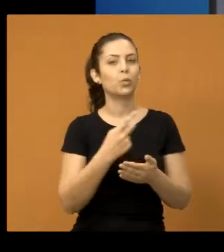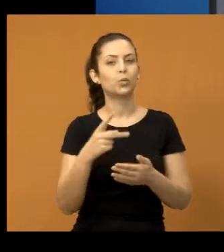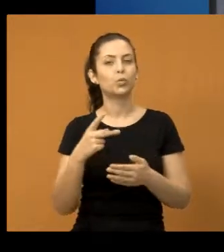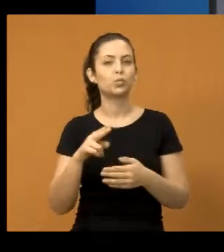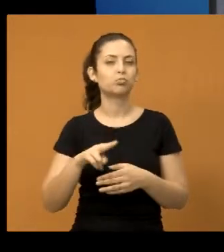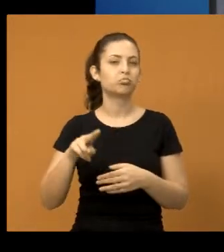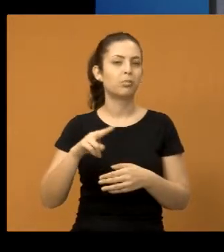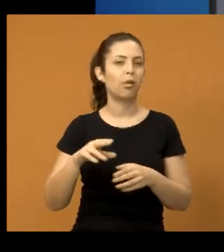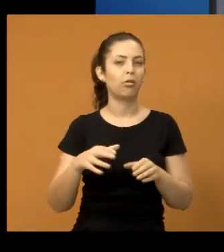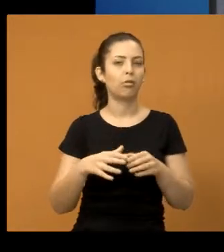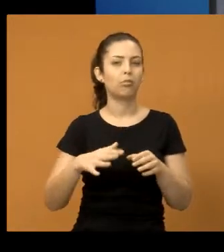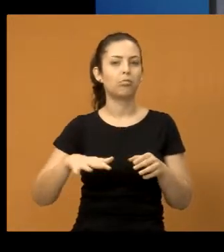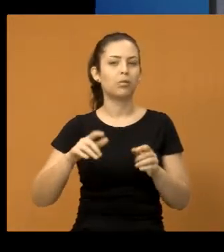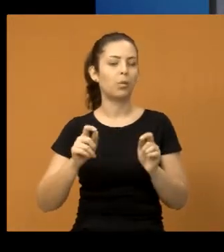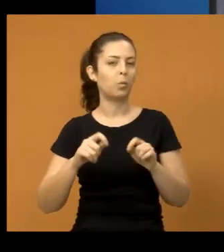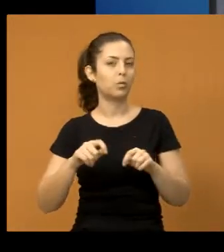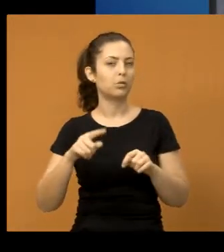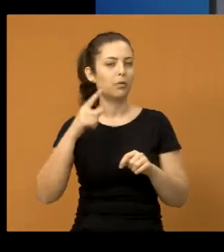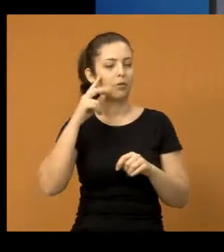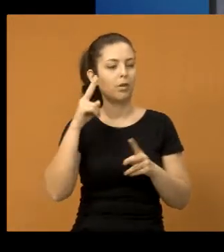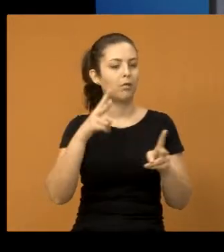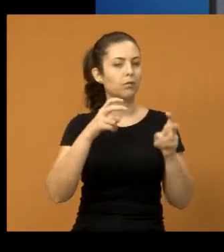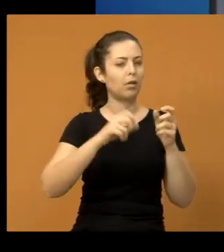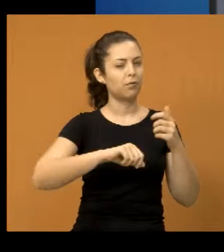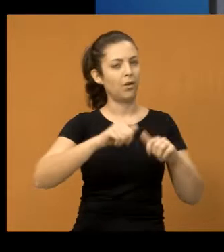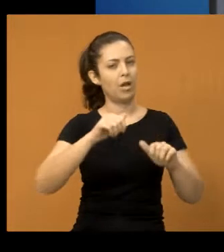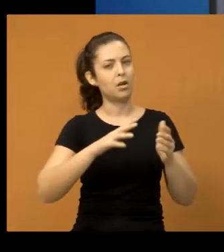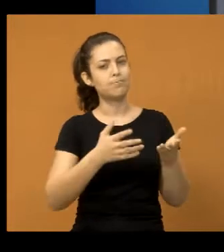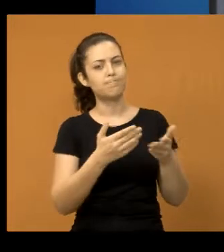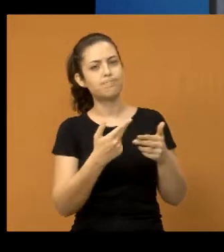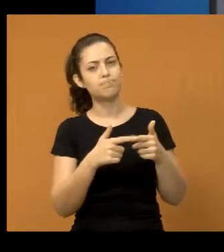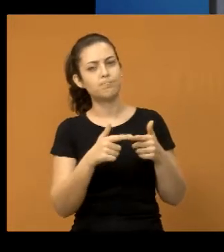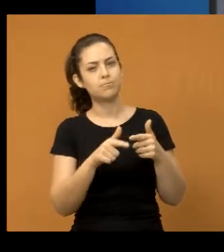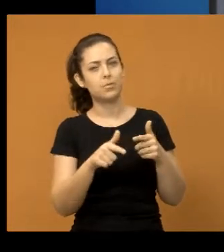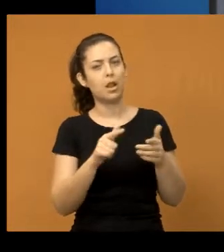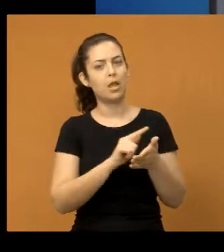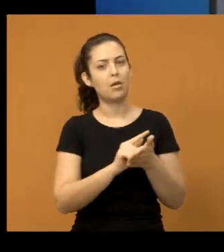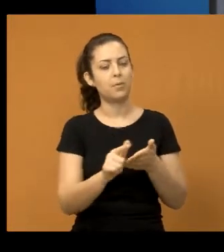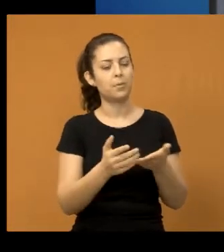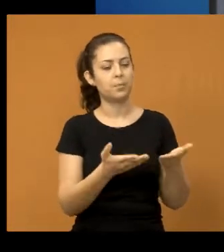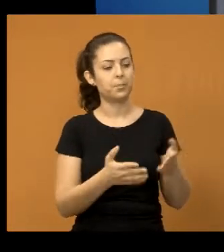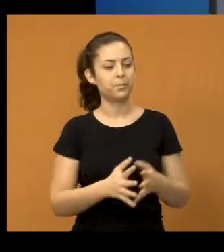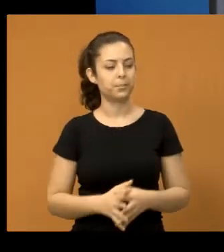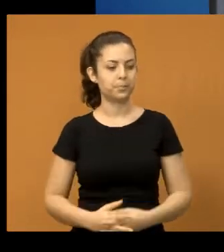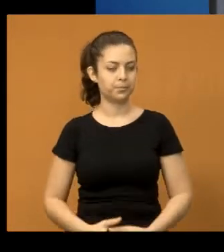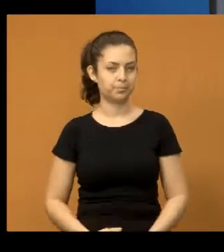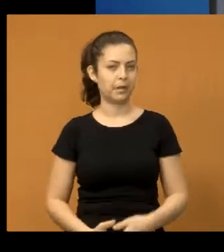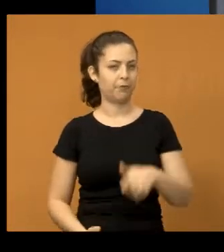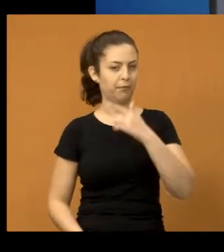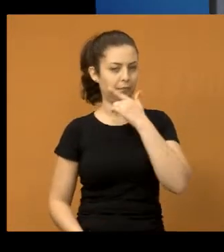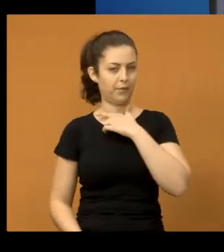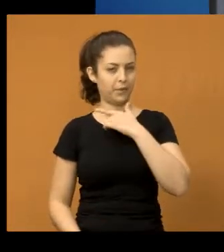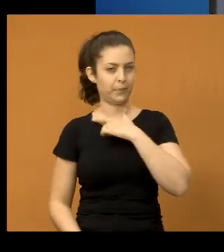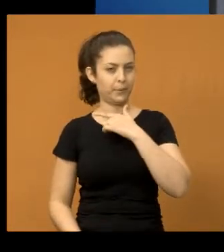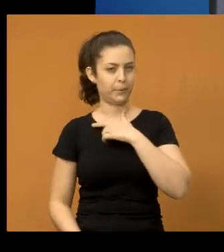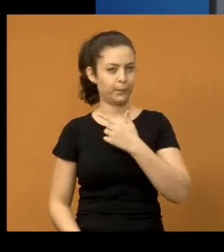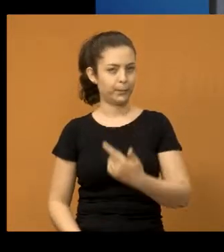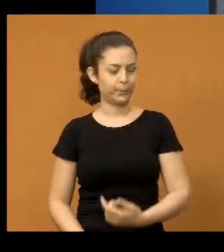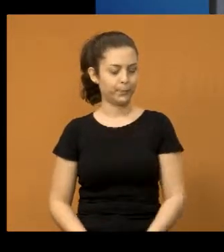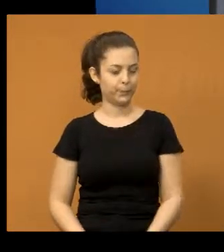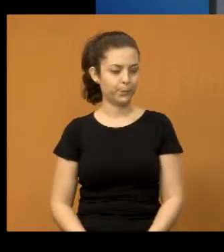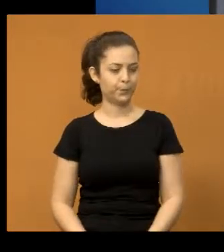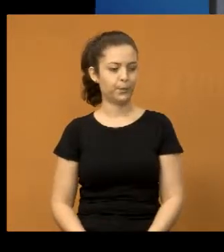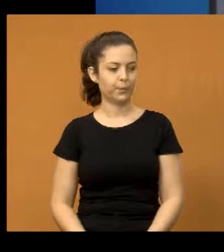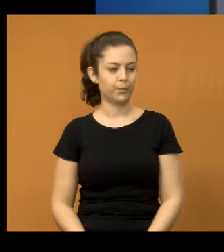setores competentes, que vejam, avaliem aí essa situação e vamos dar um jeito naquela situação ali, porque está muito feio ali, enfiando aquela